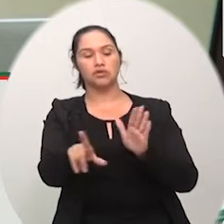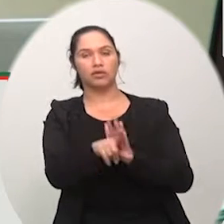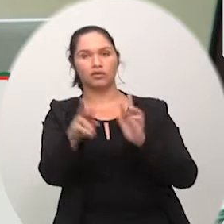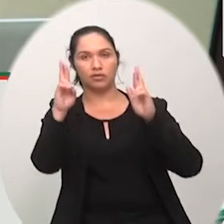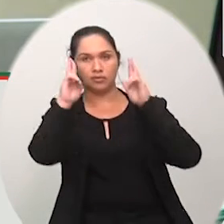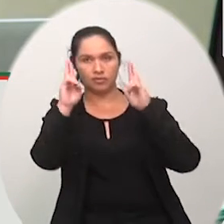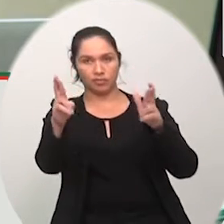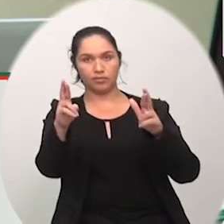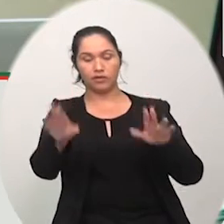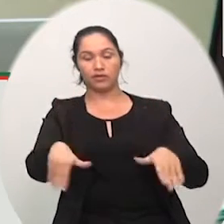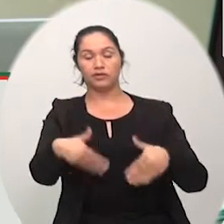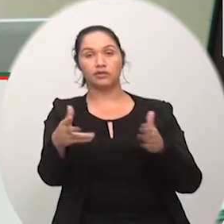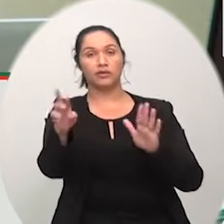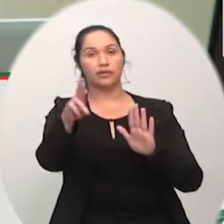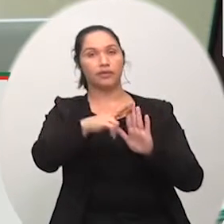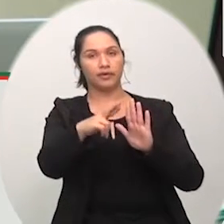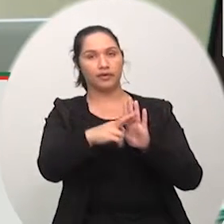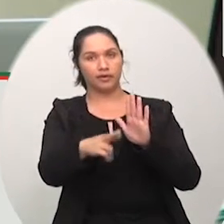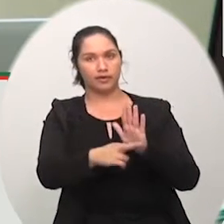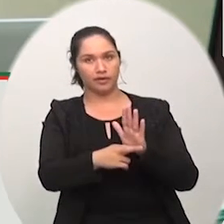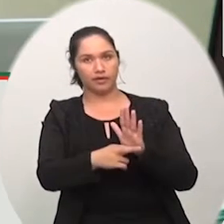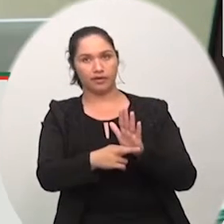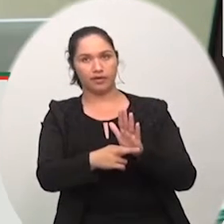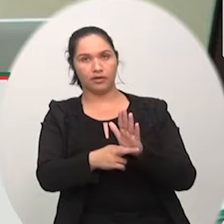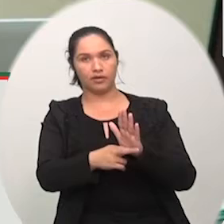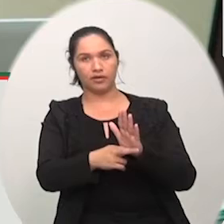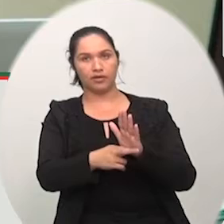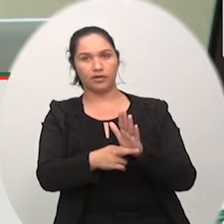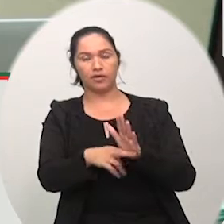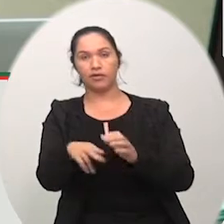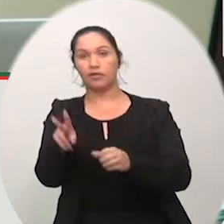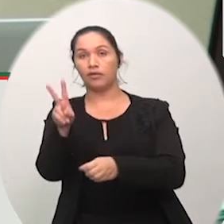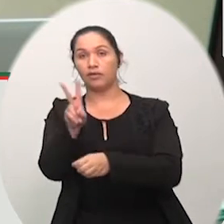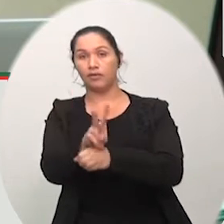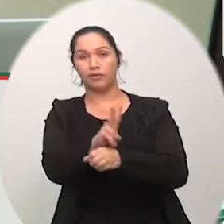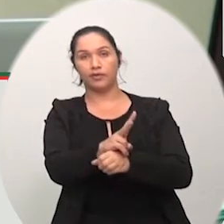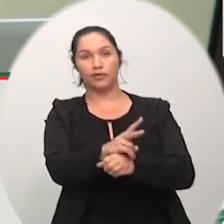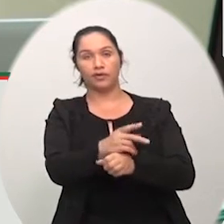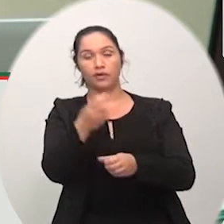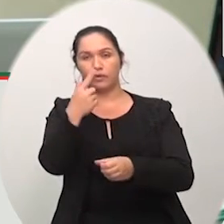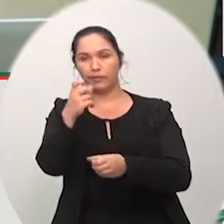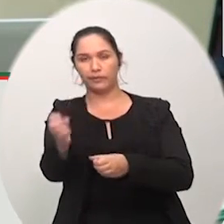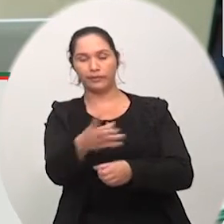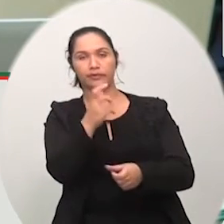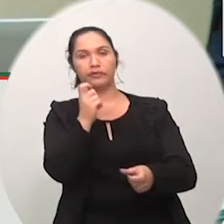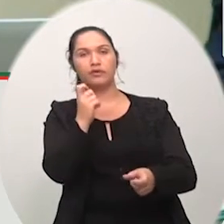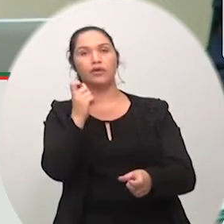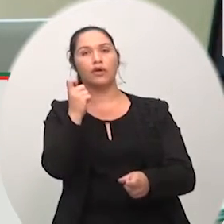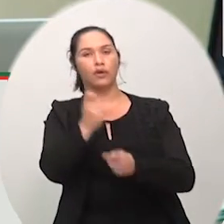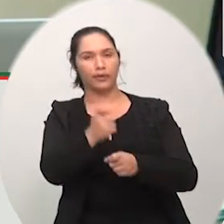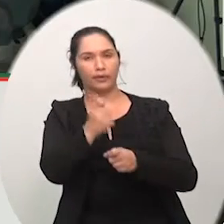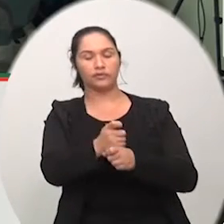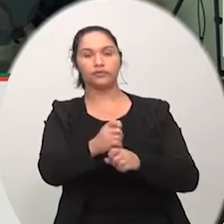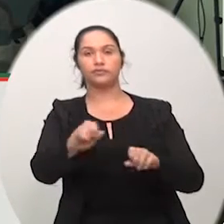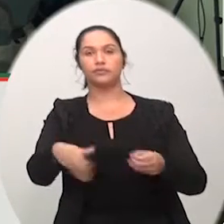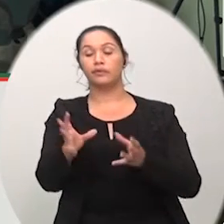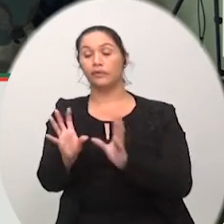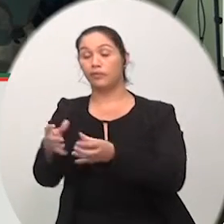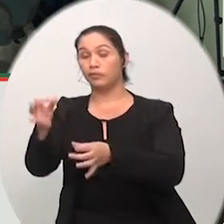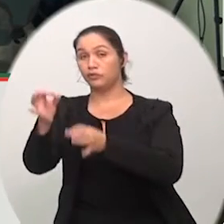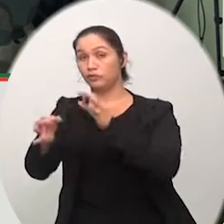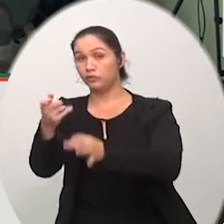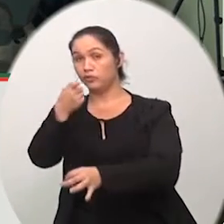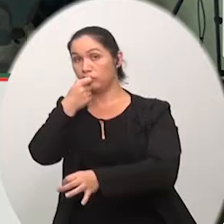diretrizes nacionais para o gerenciamento de resíduos sólidos a comissão de justiça e redação opinou pela